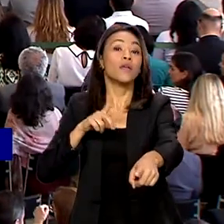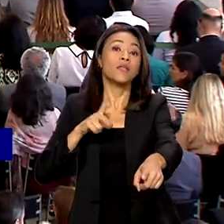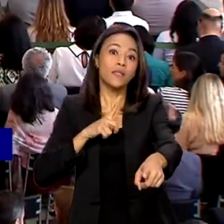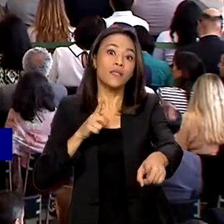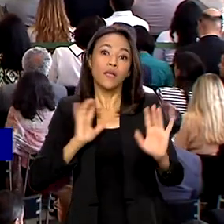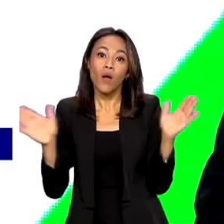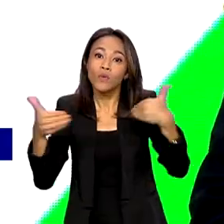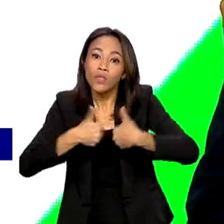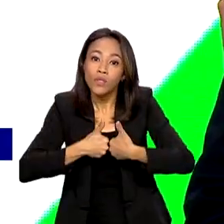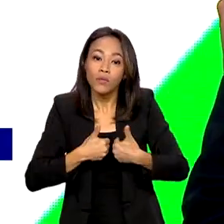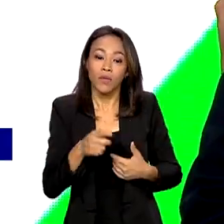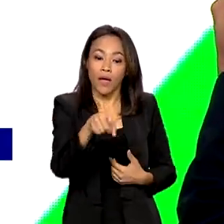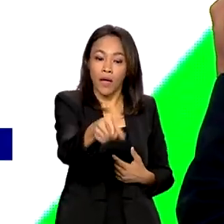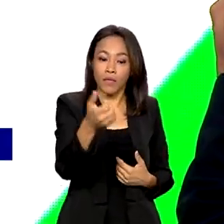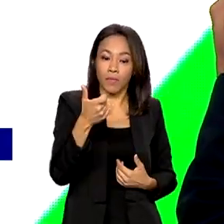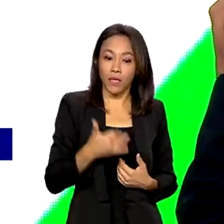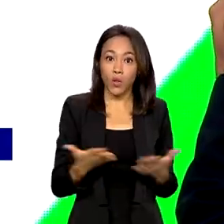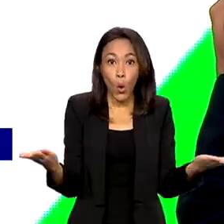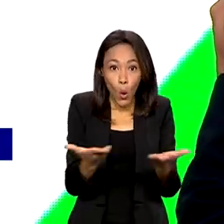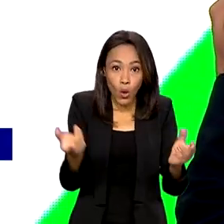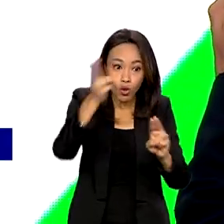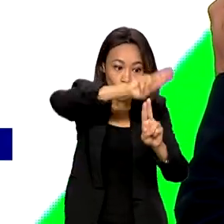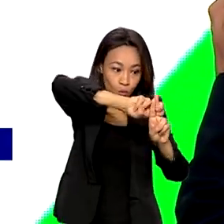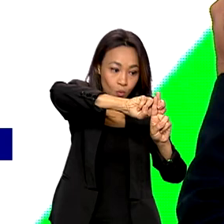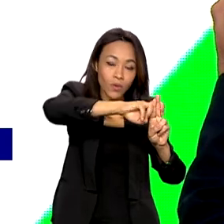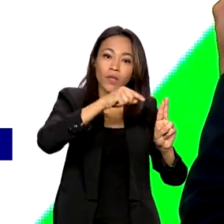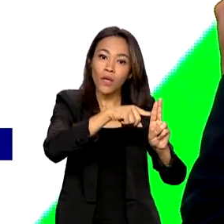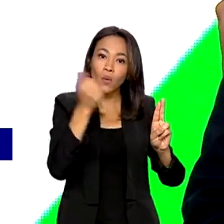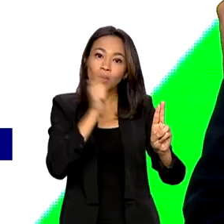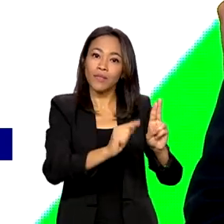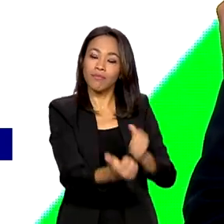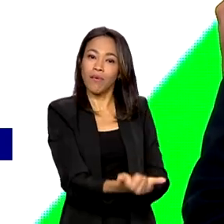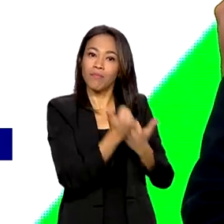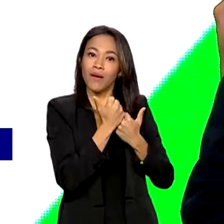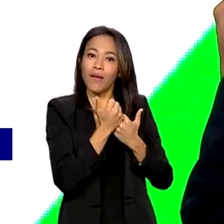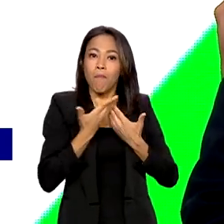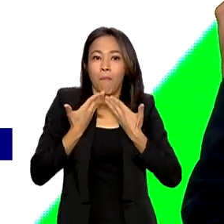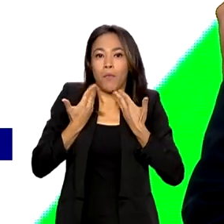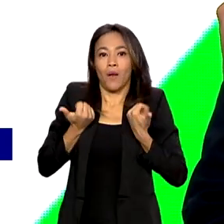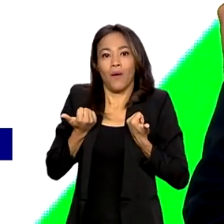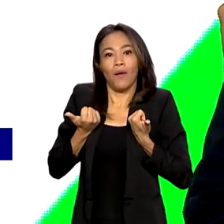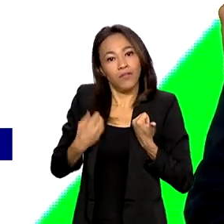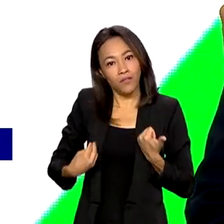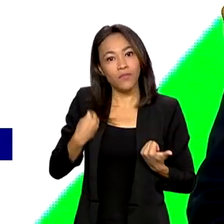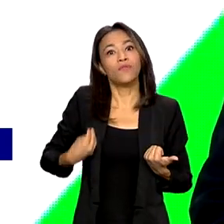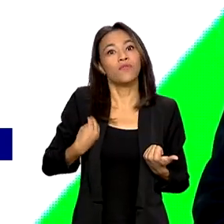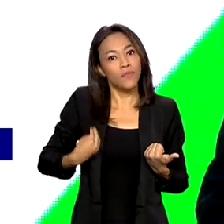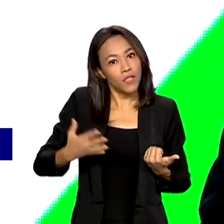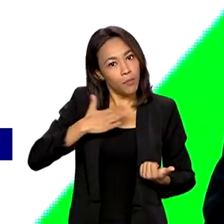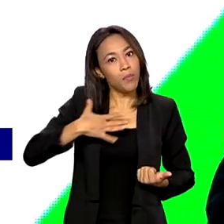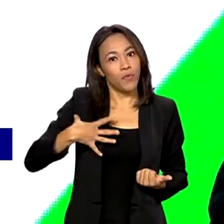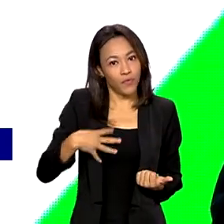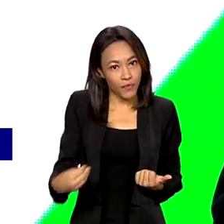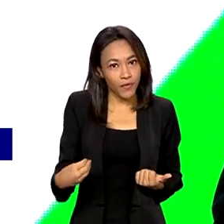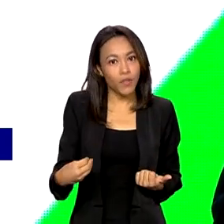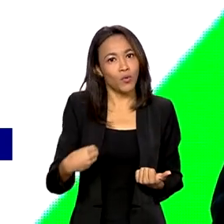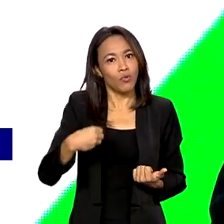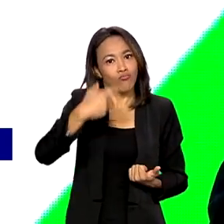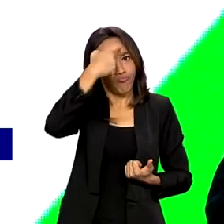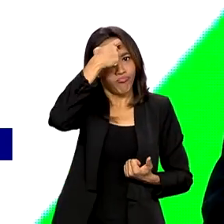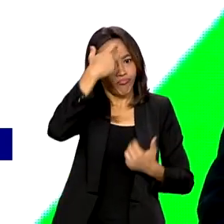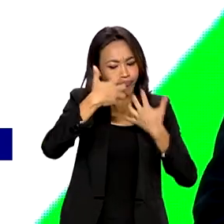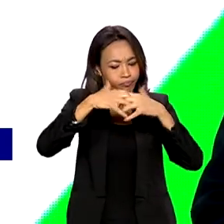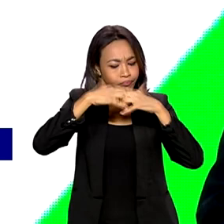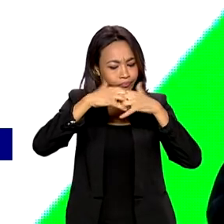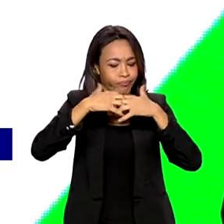espectro autista. E pelo SUS, hoje eu consigo estar trazendo uma melhoria de vida melhor para o meu filho, um desenvolvimento